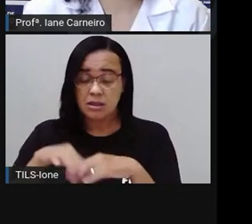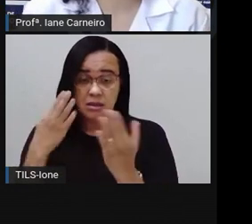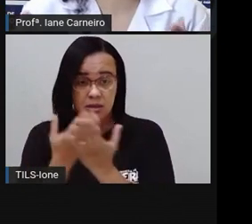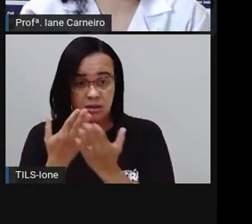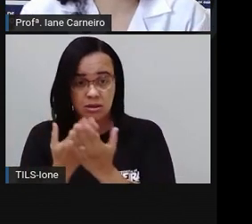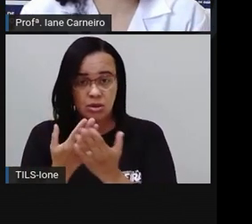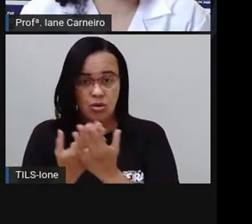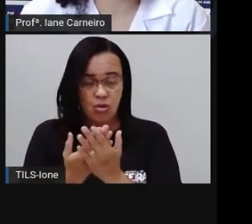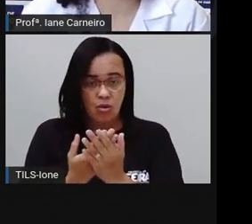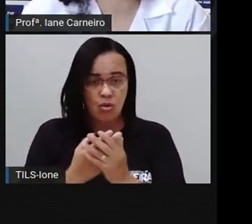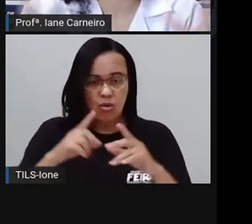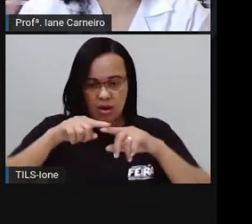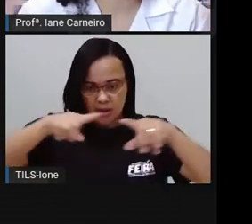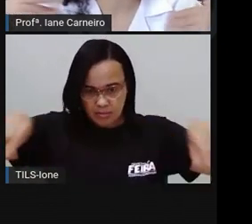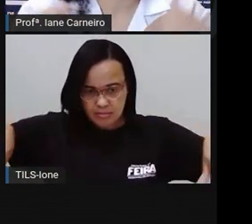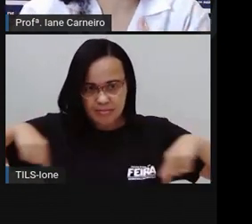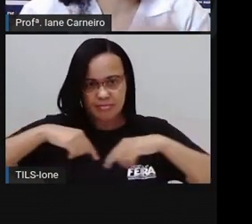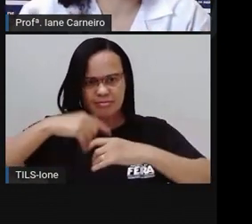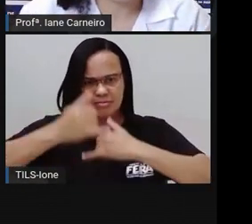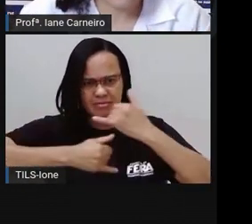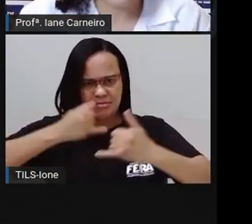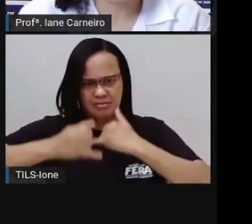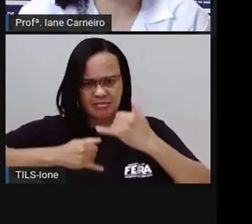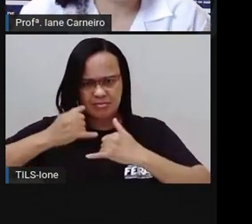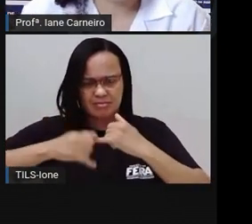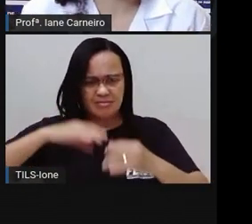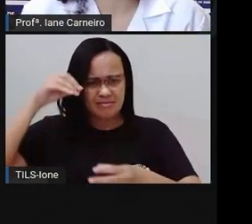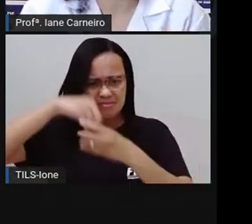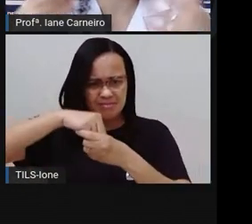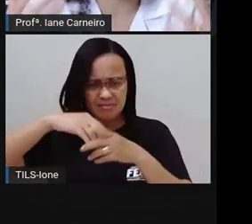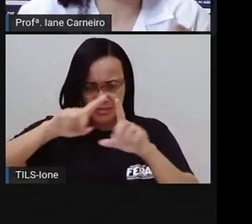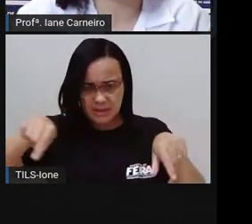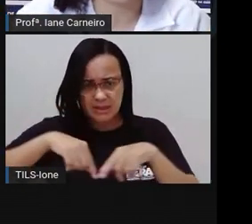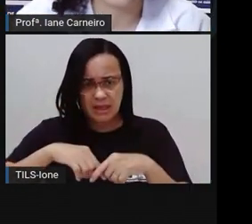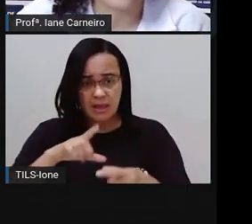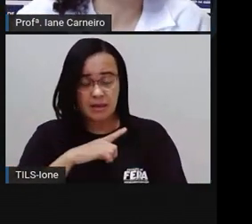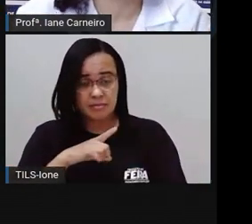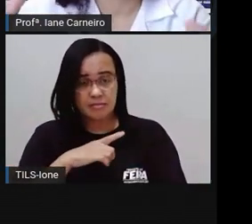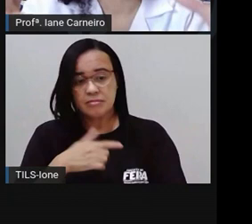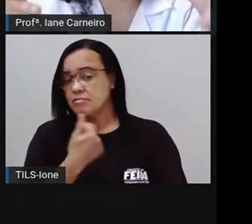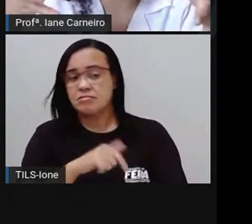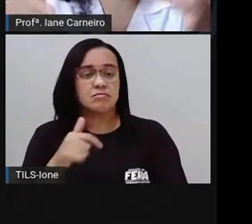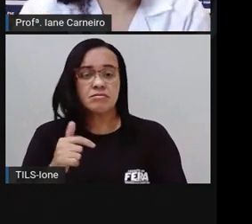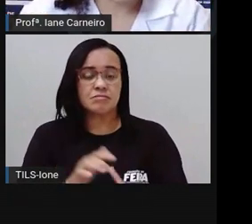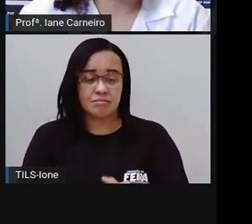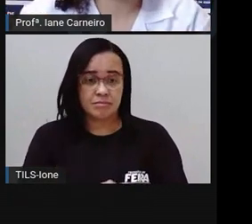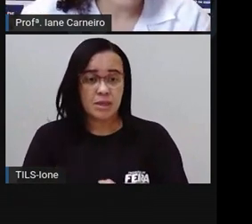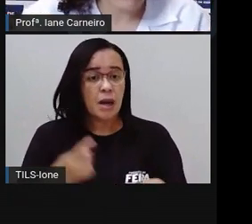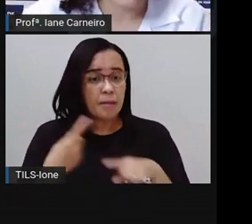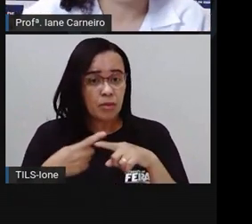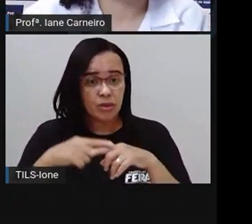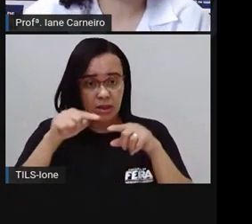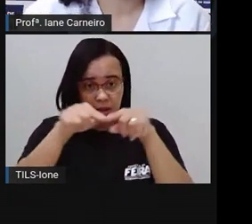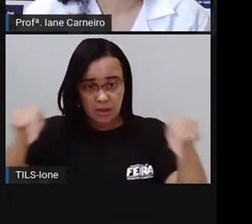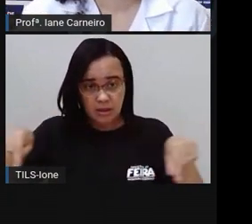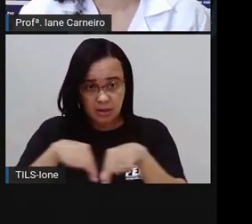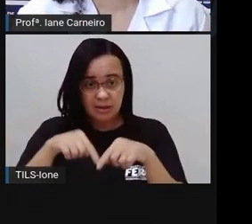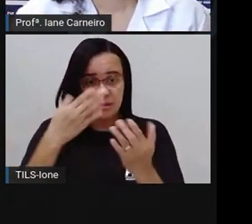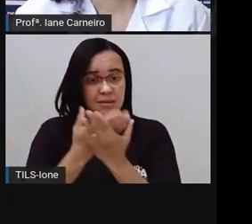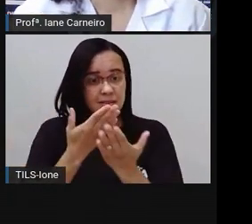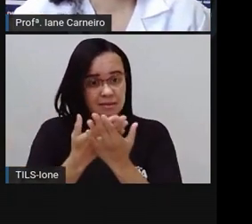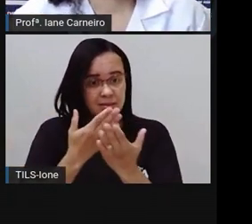Mas a sala de aula, né? Os estudantes vão estudar, devem estudar, deveriam estudar na sala de aula, né?